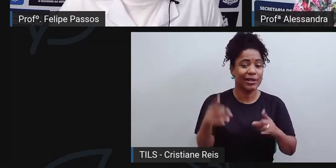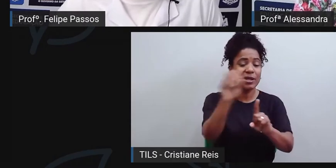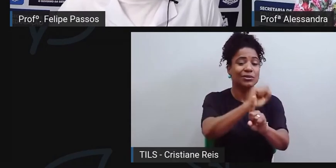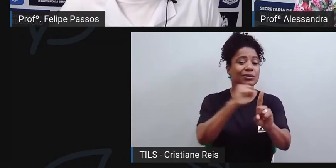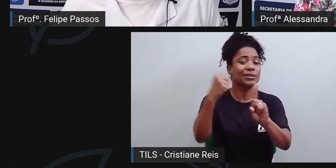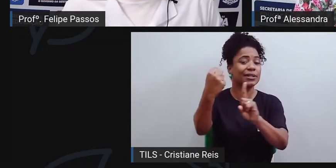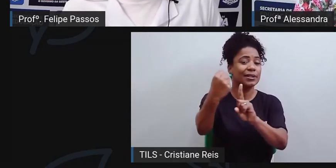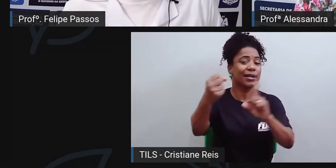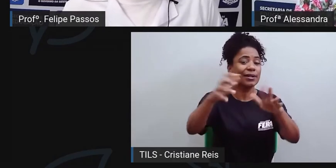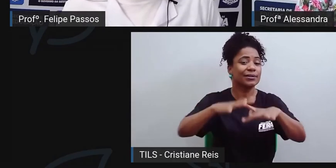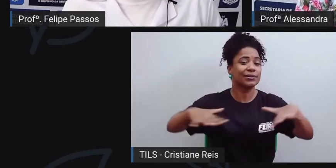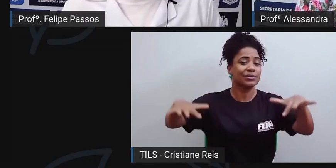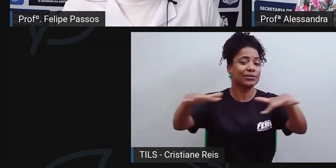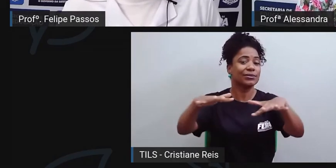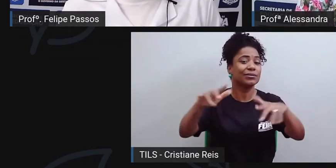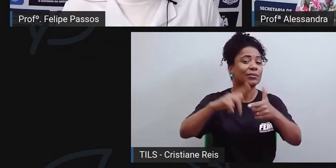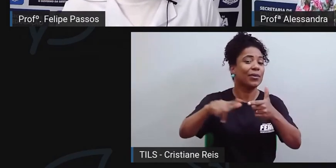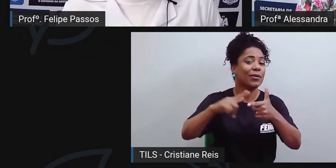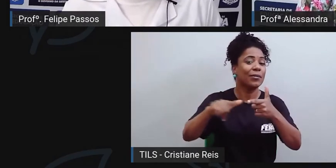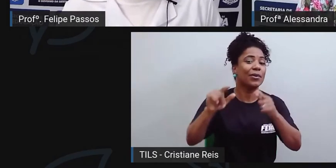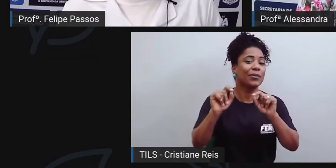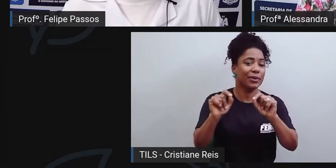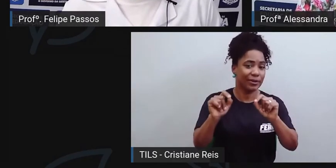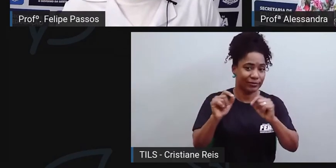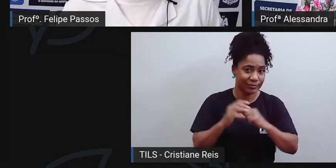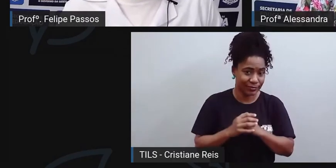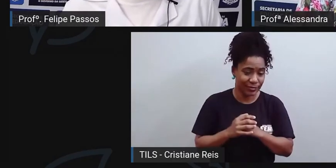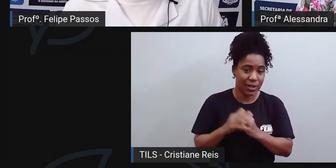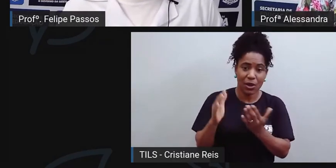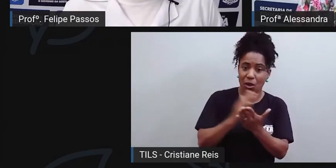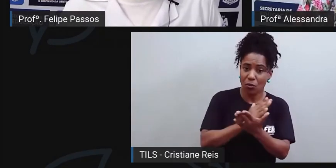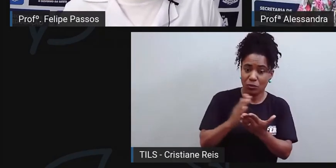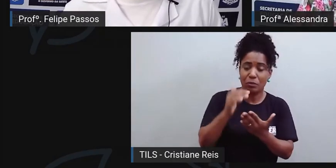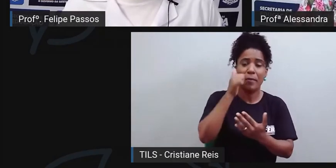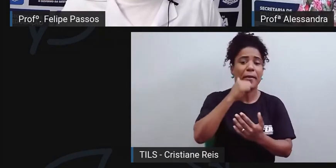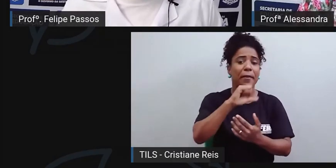o que é que vai acontecer? Alguns pais não têm com quem deixar os filhos,